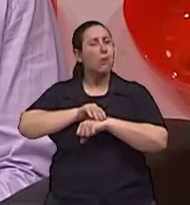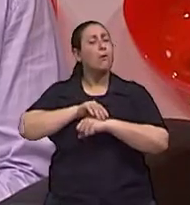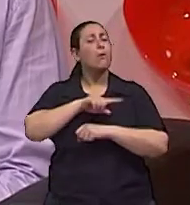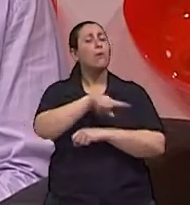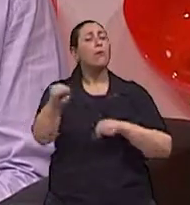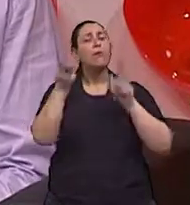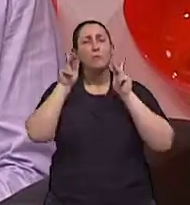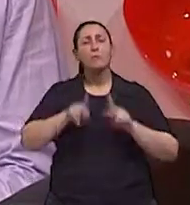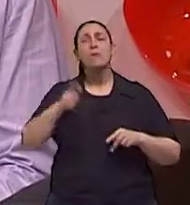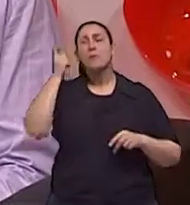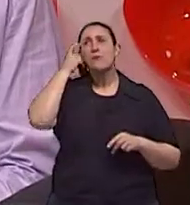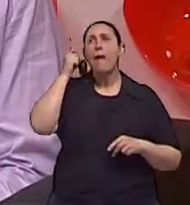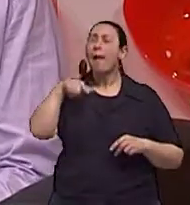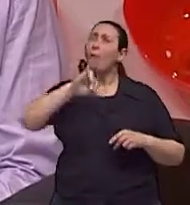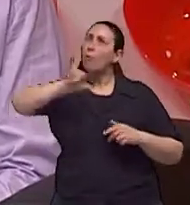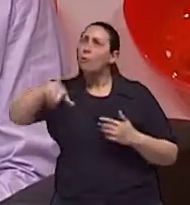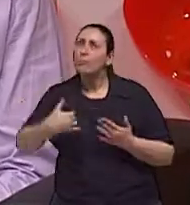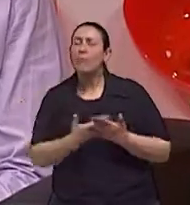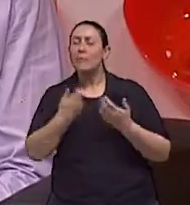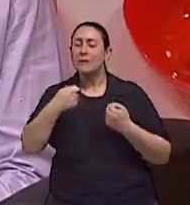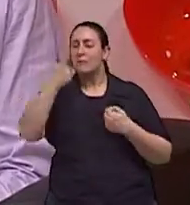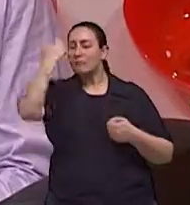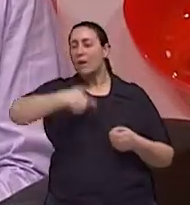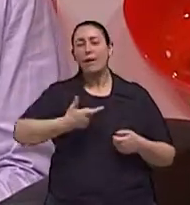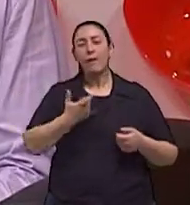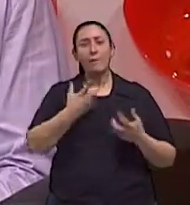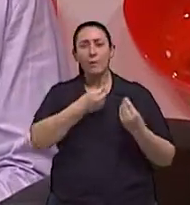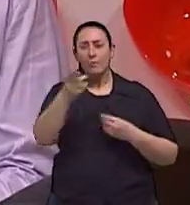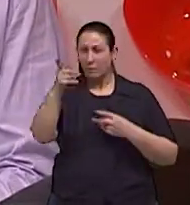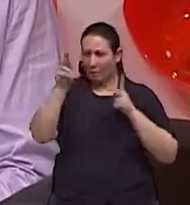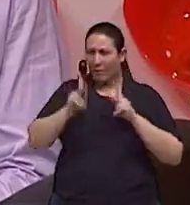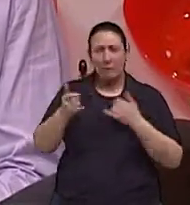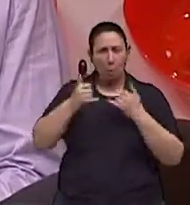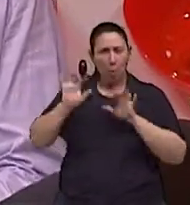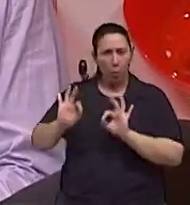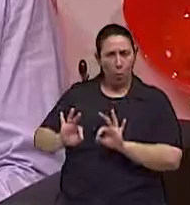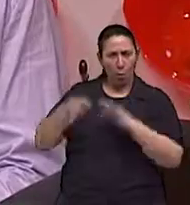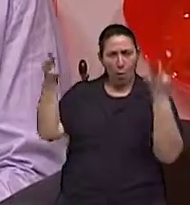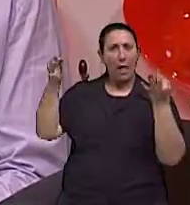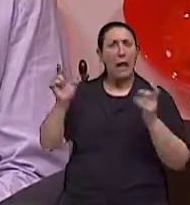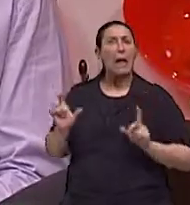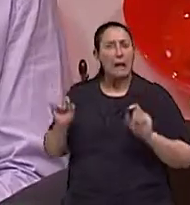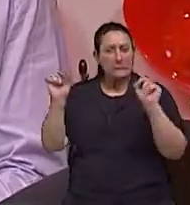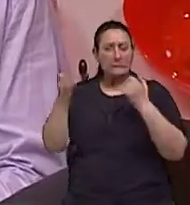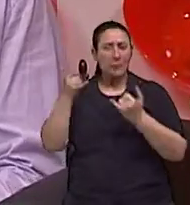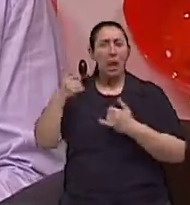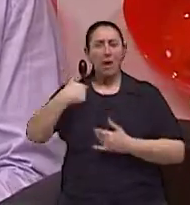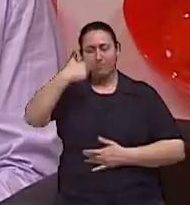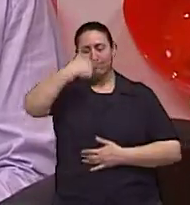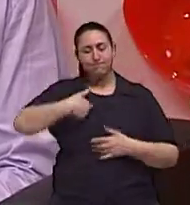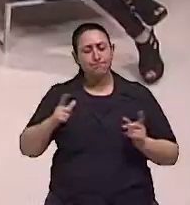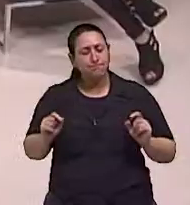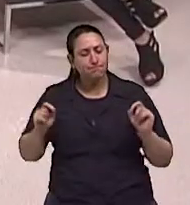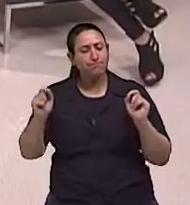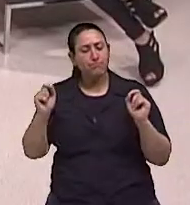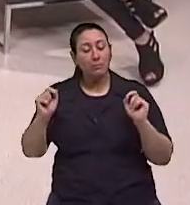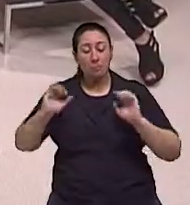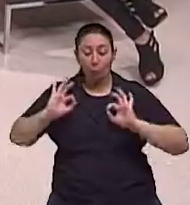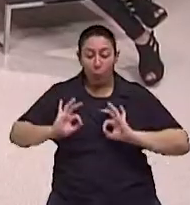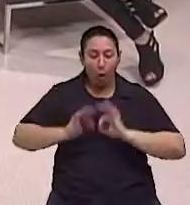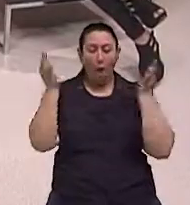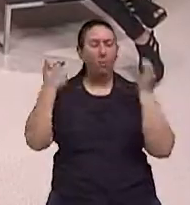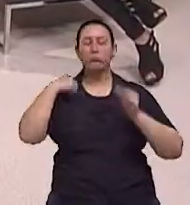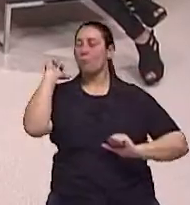oportunidades Dificilmente tu vê uma pessoa se curar de câncer e não mudar a vida, por exemplo Ah é,